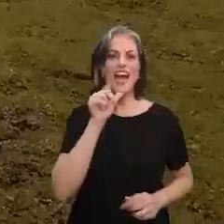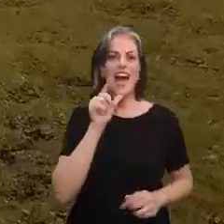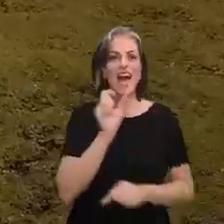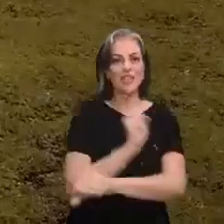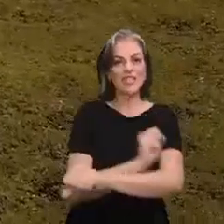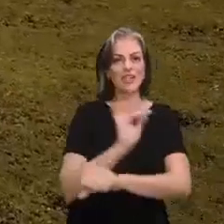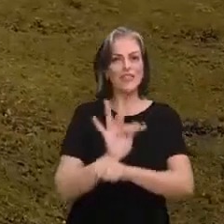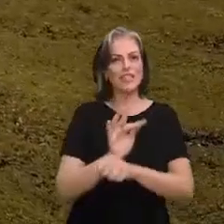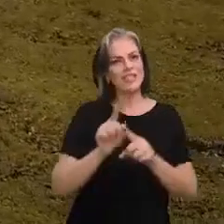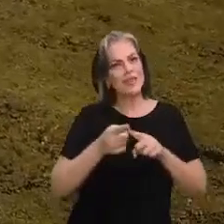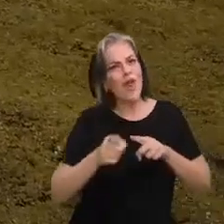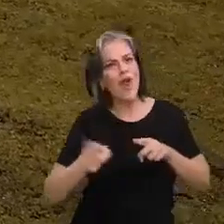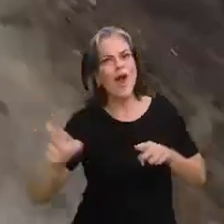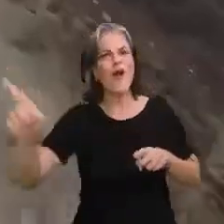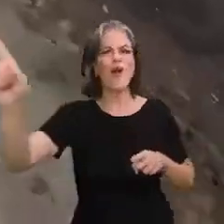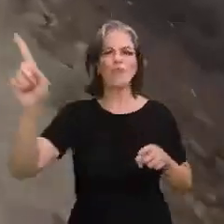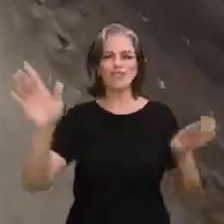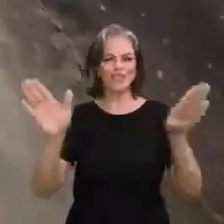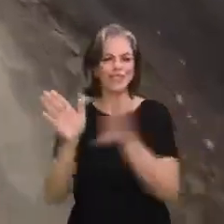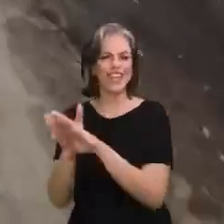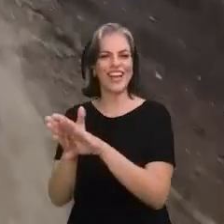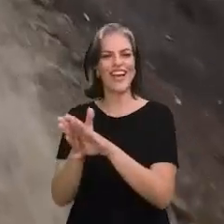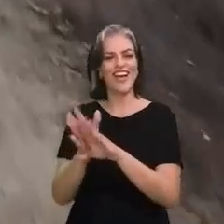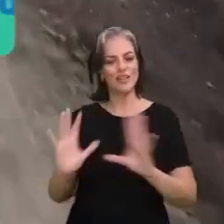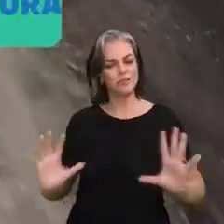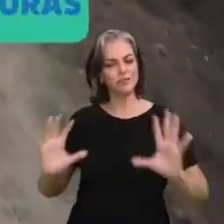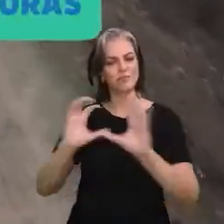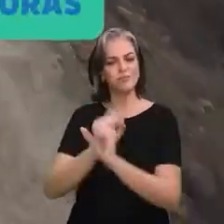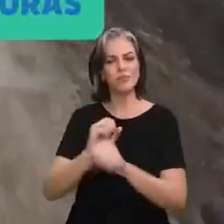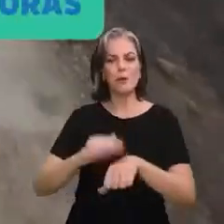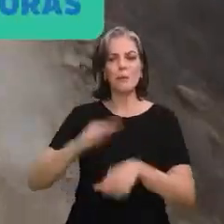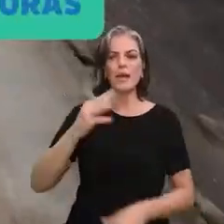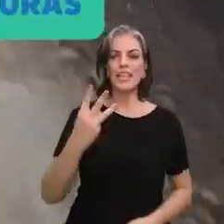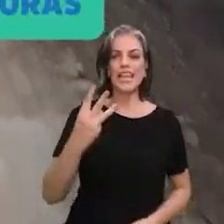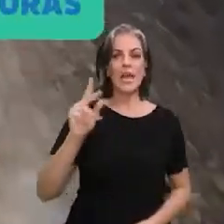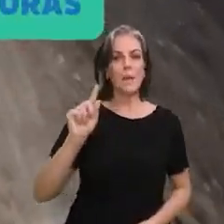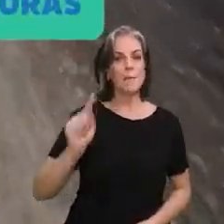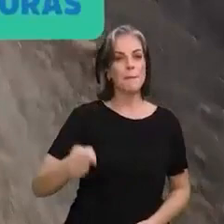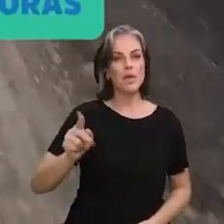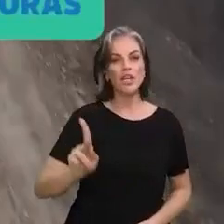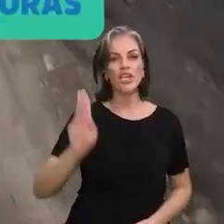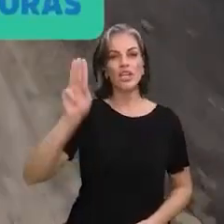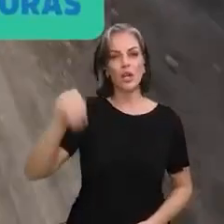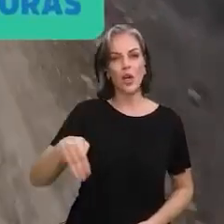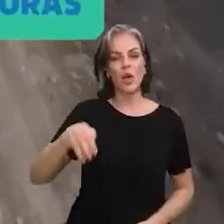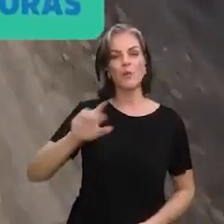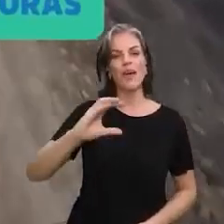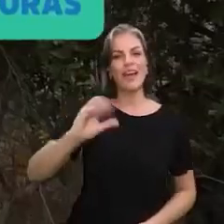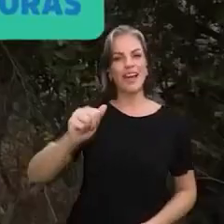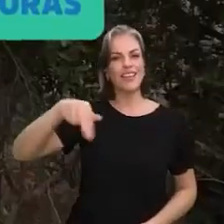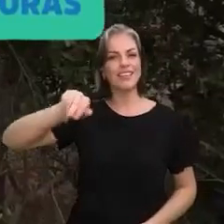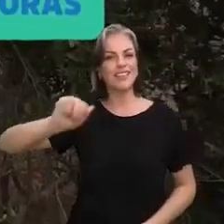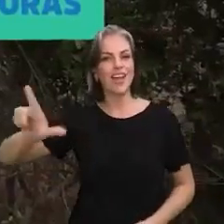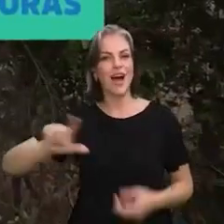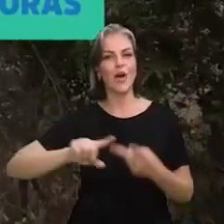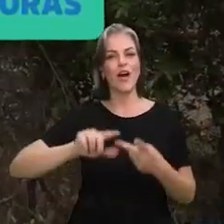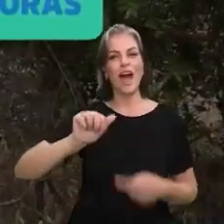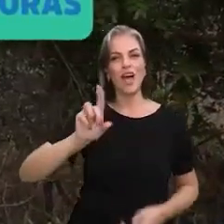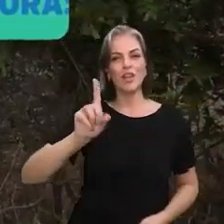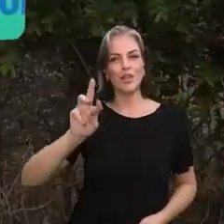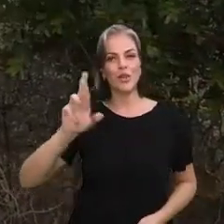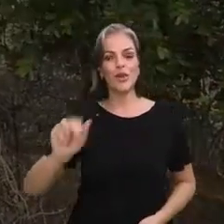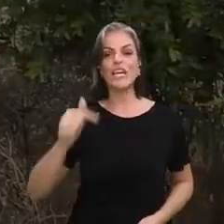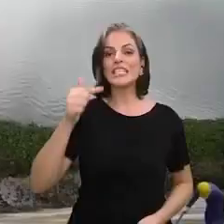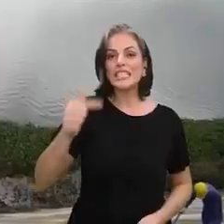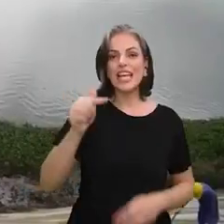Francisco mais longe. Juntas, elas somam mais de 3 mil quilômetros de canais e adutoras em sete estados